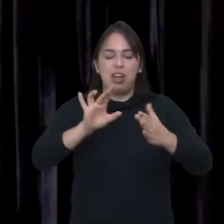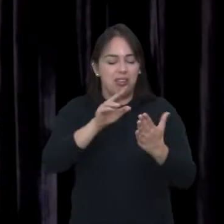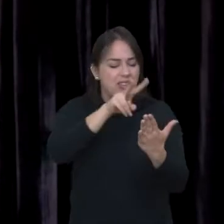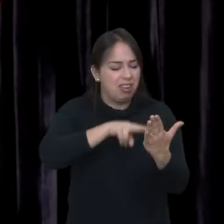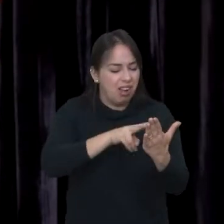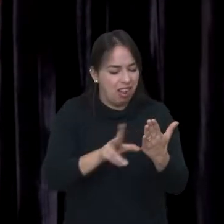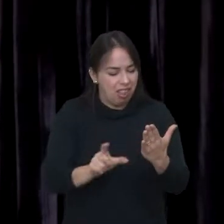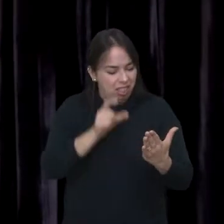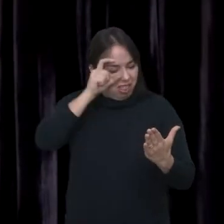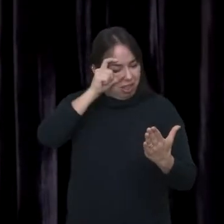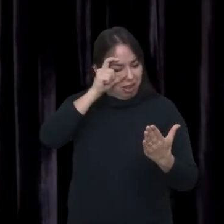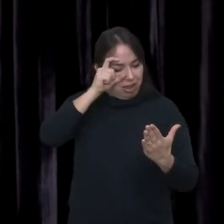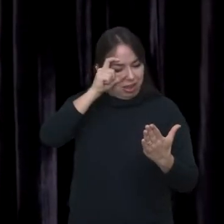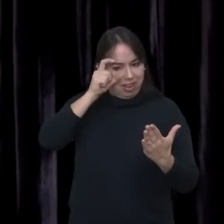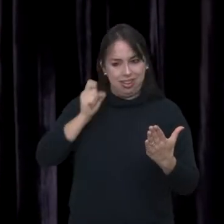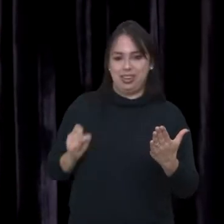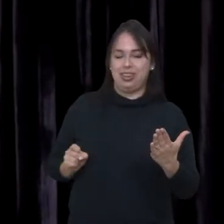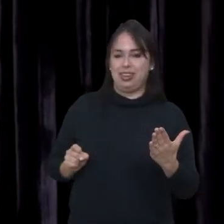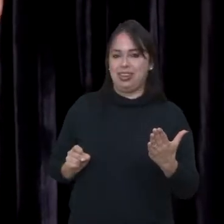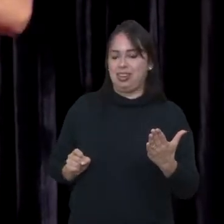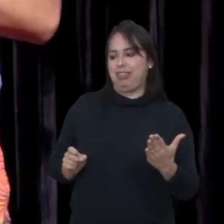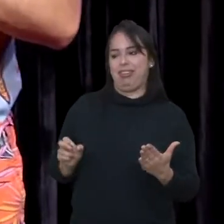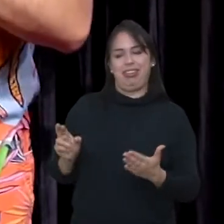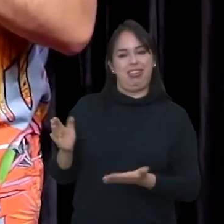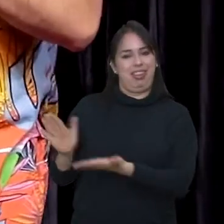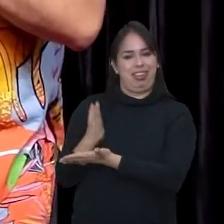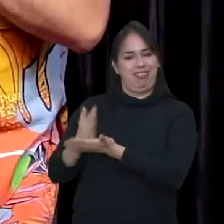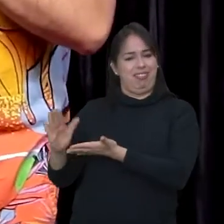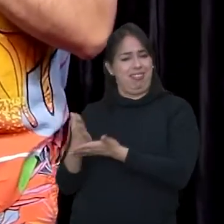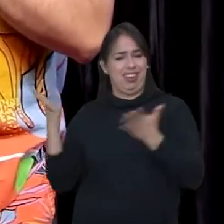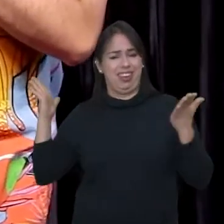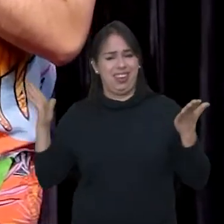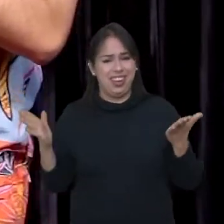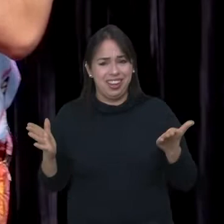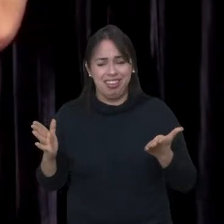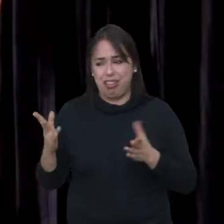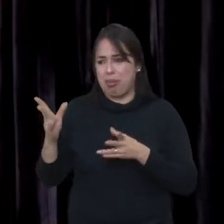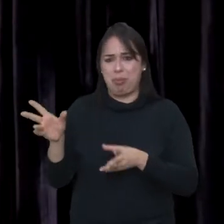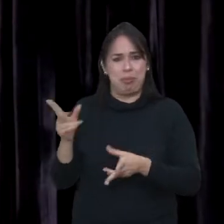pegar meus óculos pra... Que eu não consigo ler sem óculos. Eu não tenho nada a ver com ele.